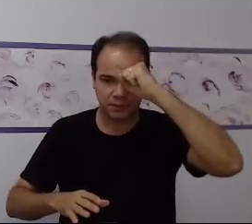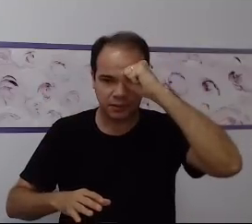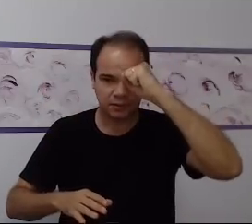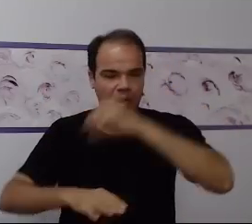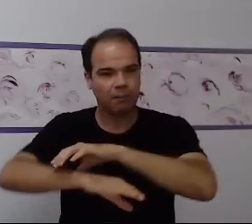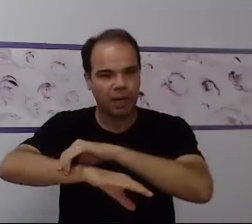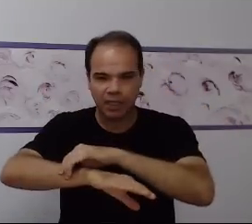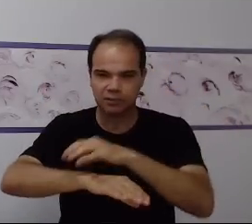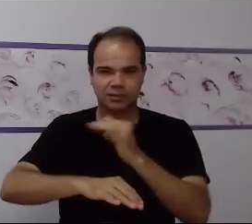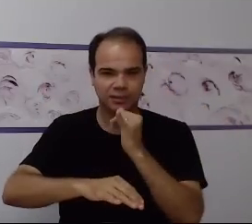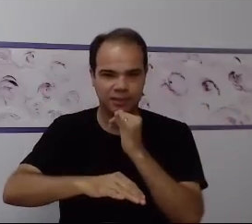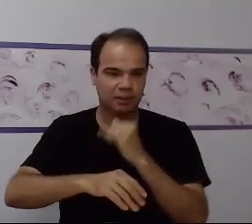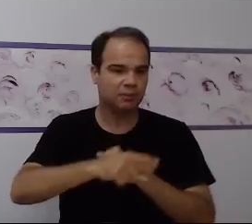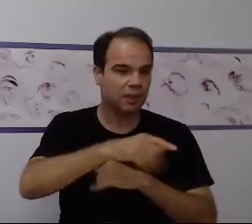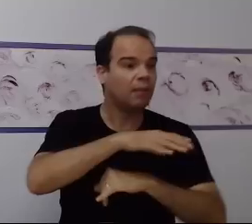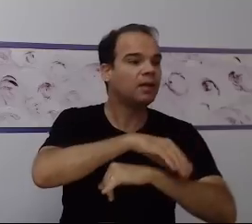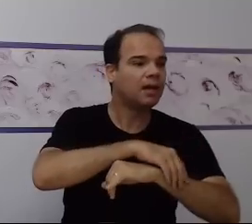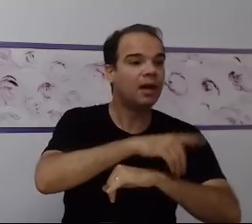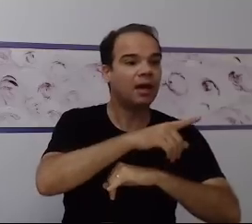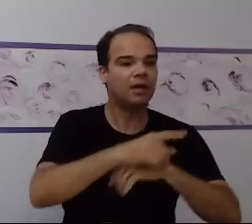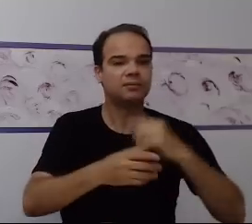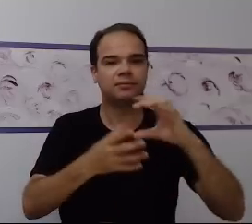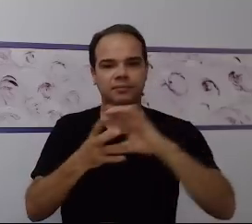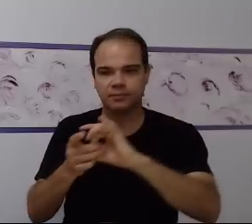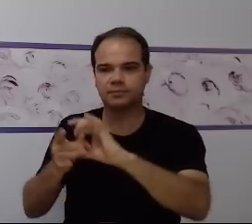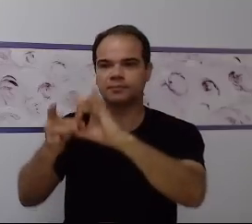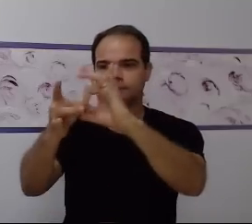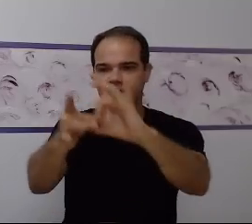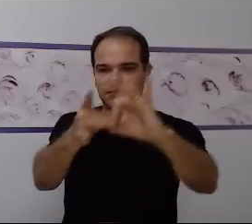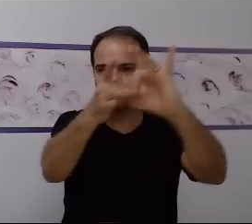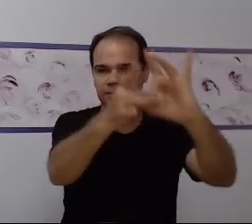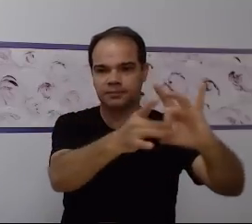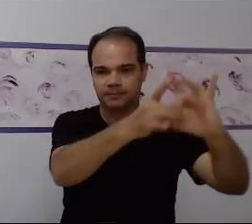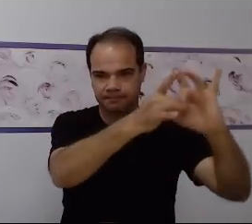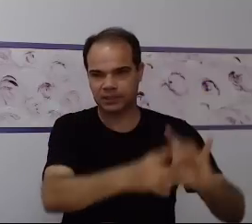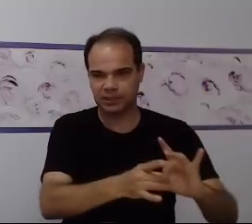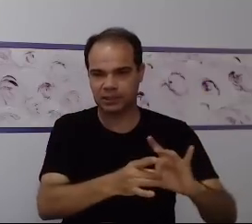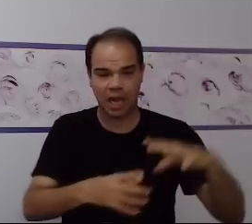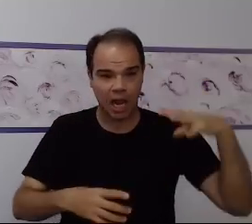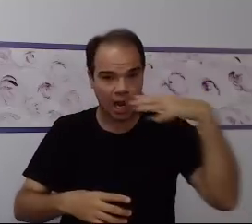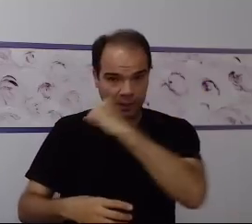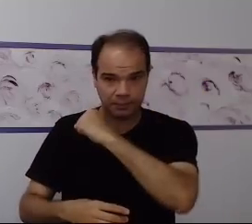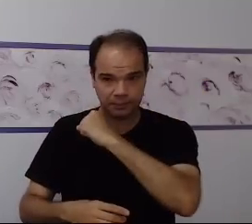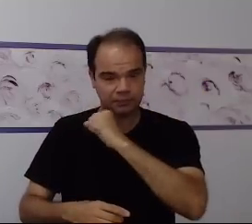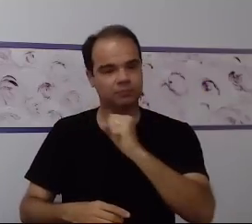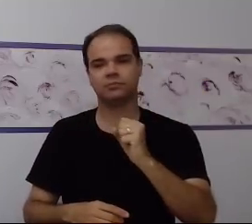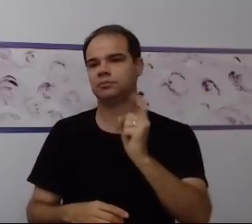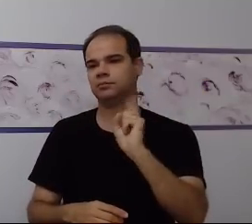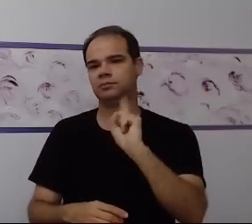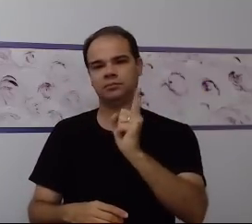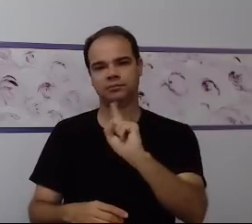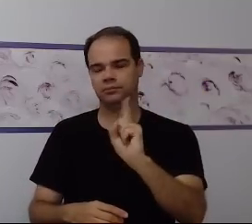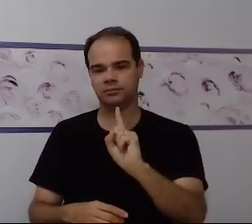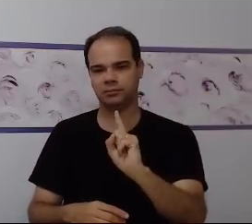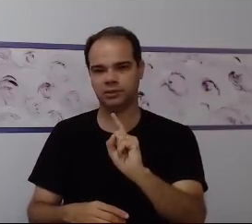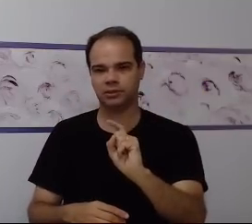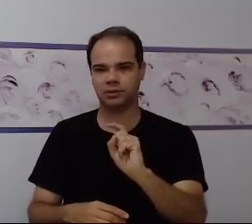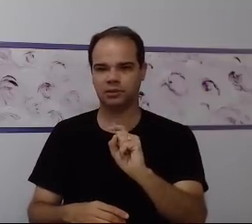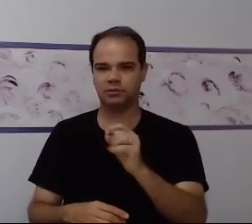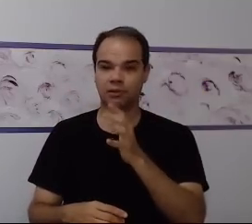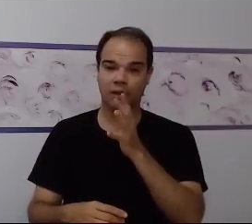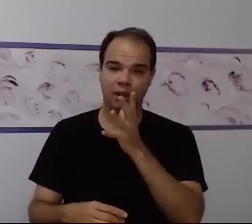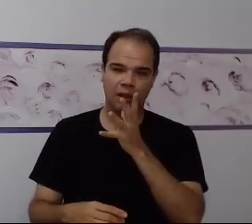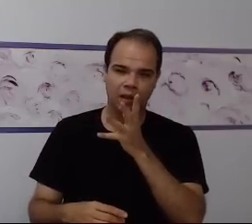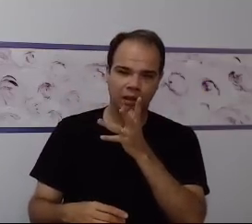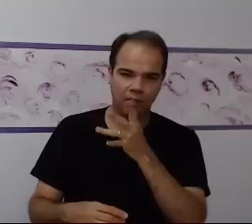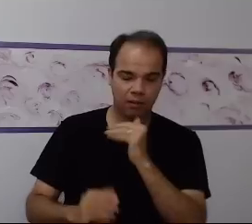situação. E, normalmente, isso é um processo um pouco lento, ainda mais se tratando de crianças e indivíduos